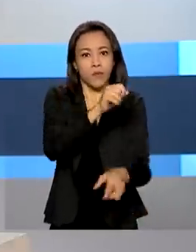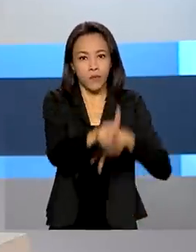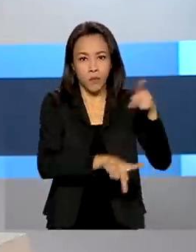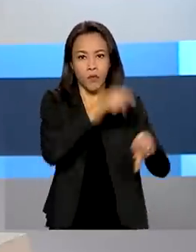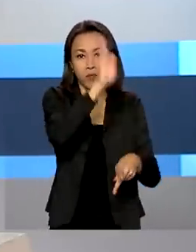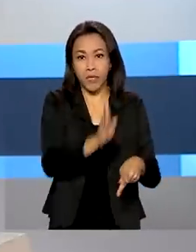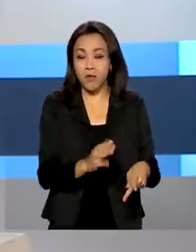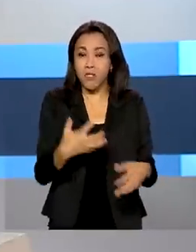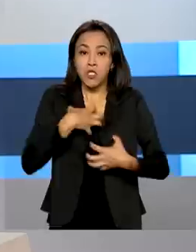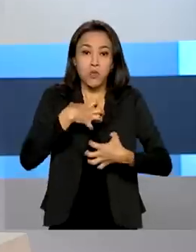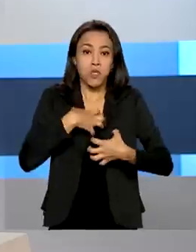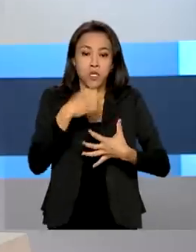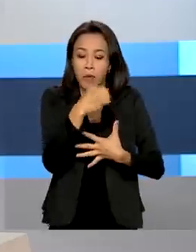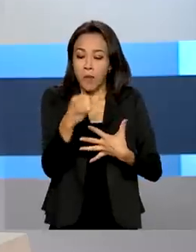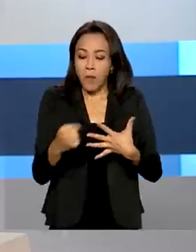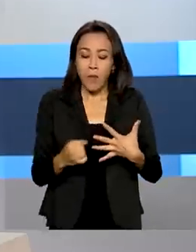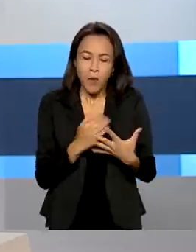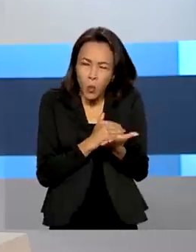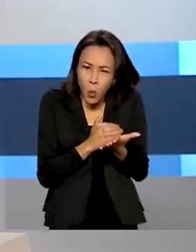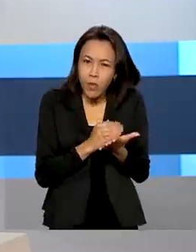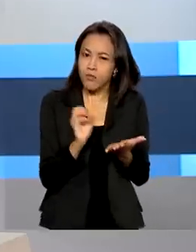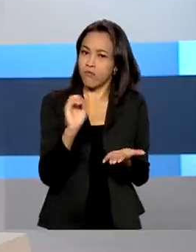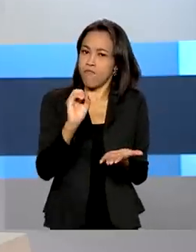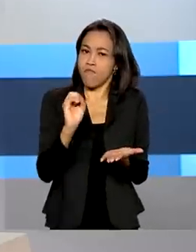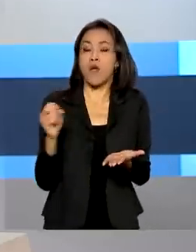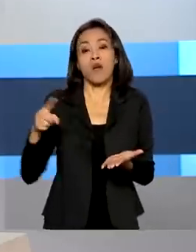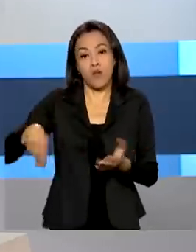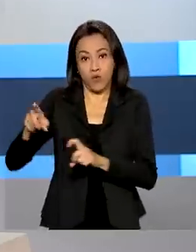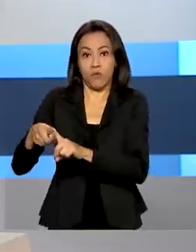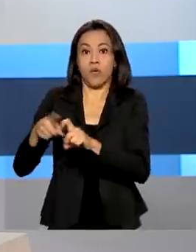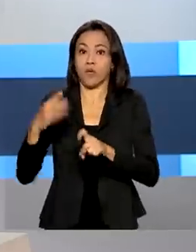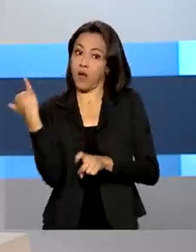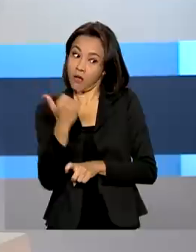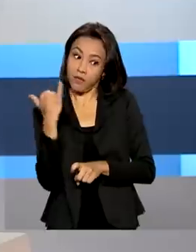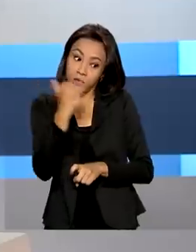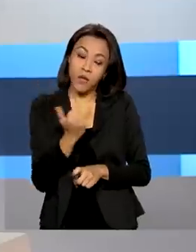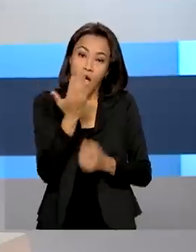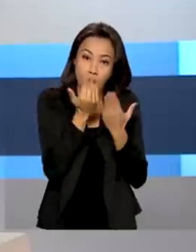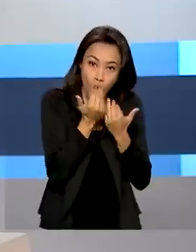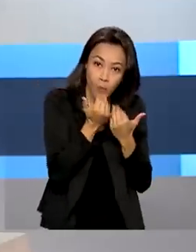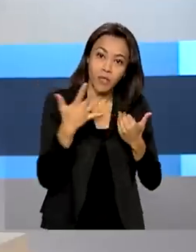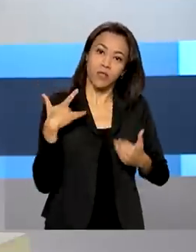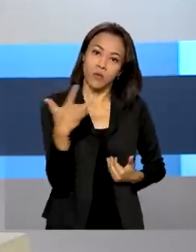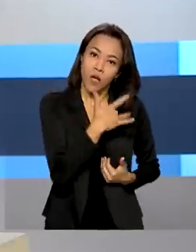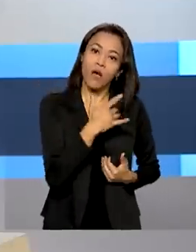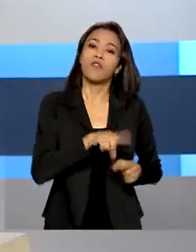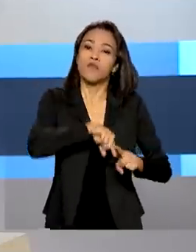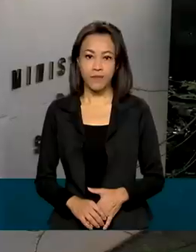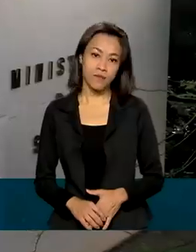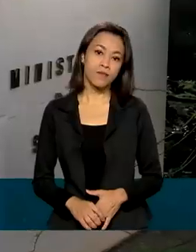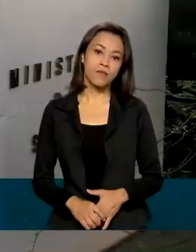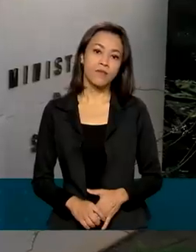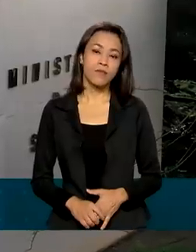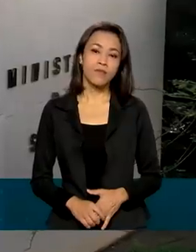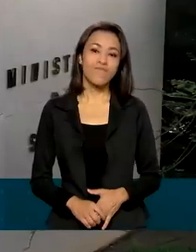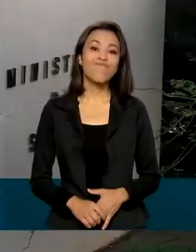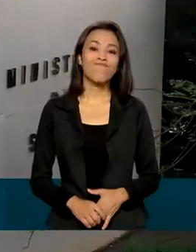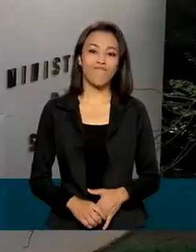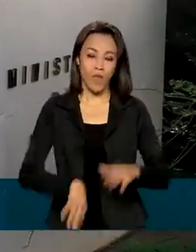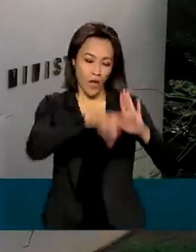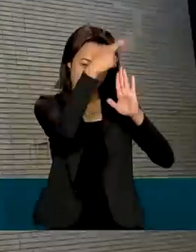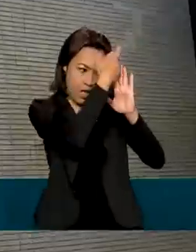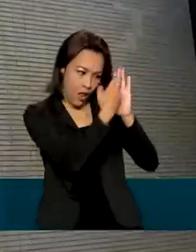apresenta sintomas no estágio inicial e os cardiologistas recomendam alimentação saudável e exercícios físicos. O